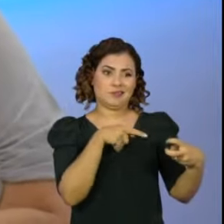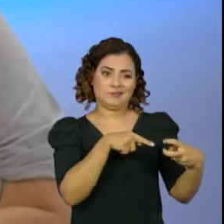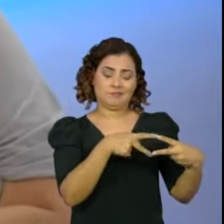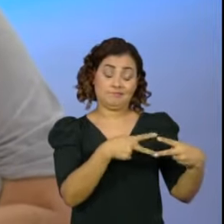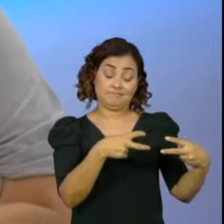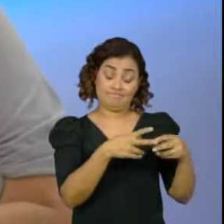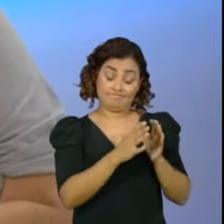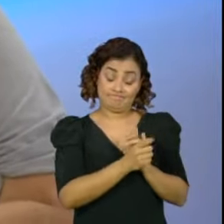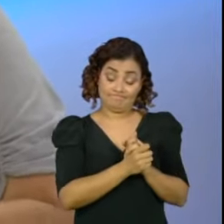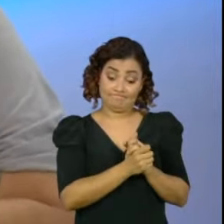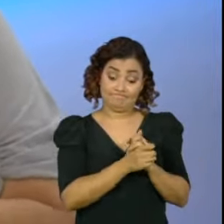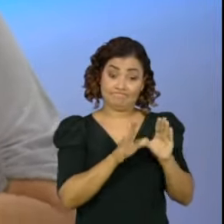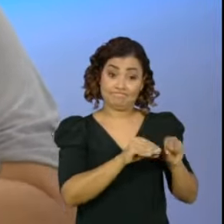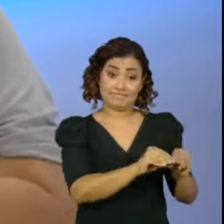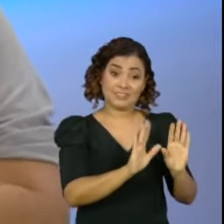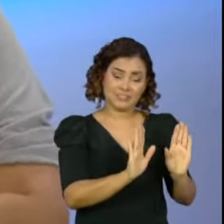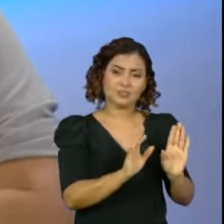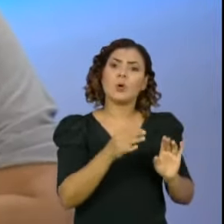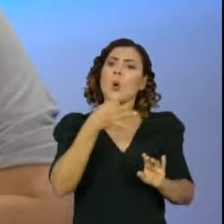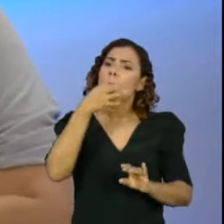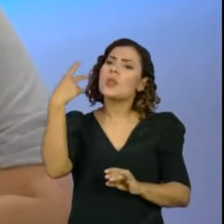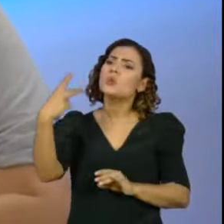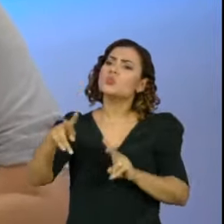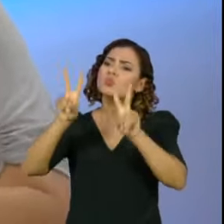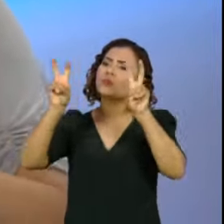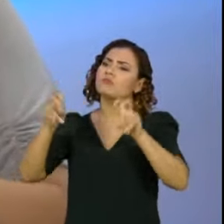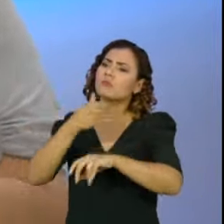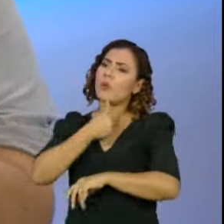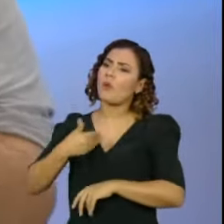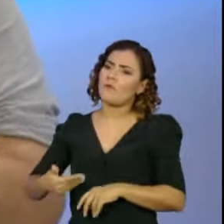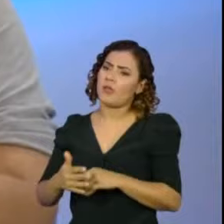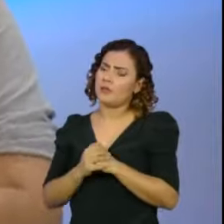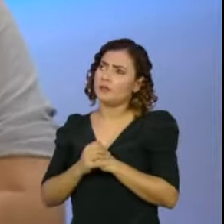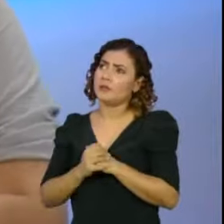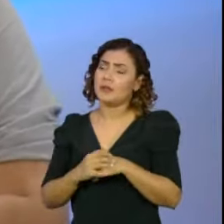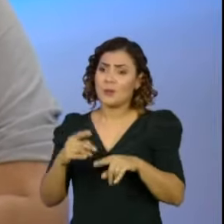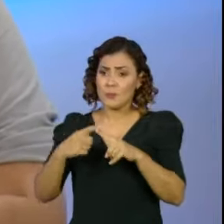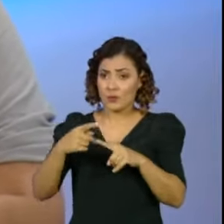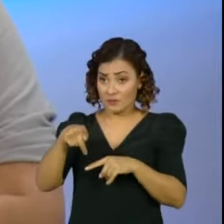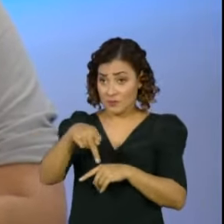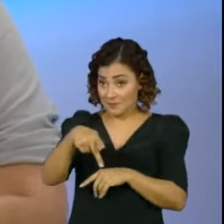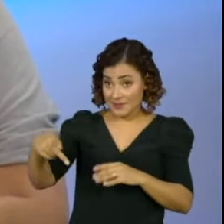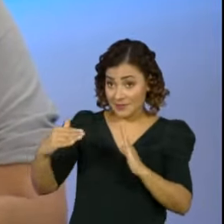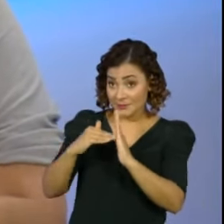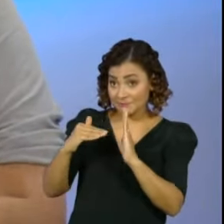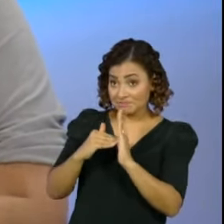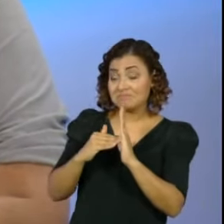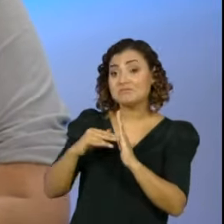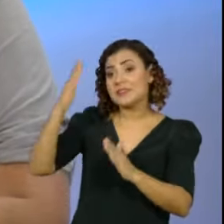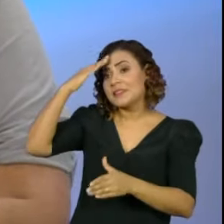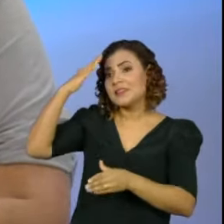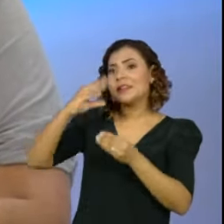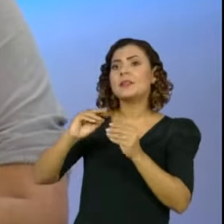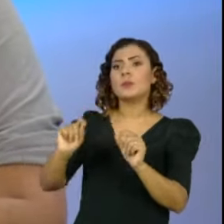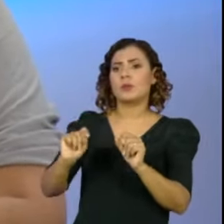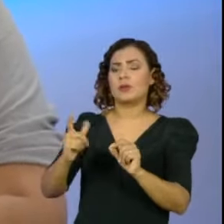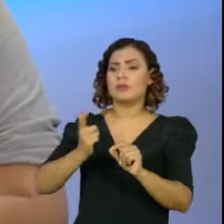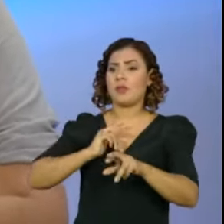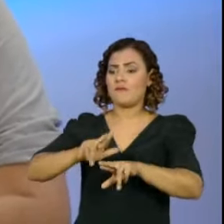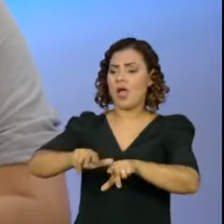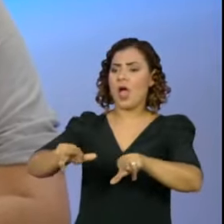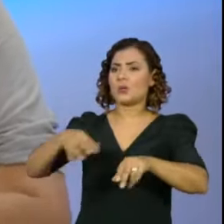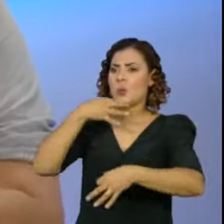Muito objetivamente, eu queria saber qual é a sua visão de Estado, porque eu acho que, como presidente do Congresso, é importante entender isso. E existem vários